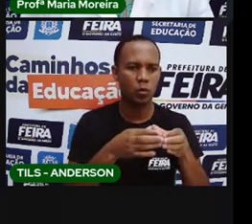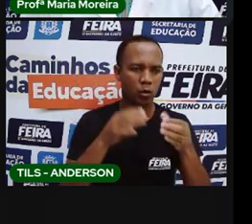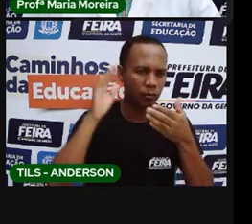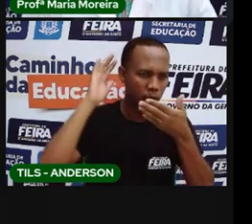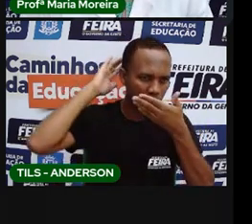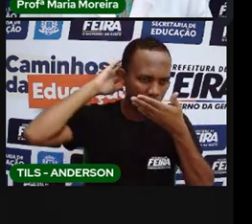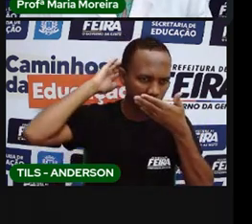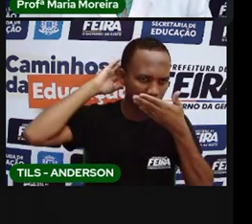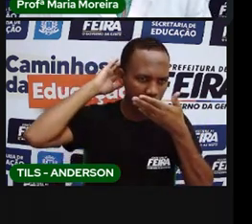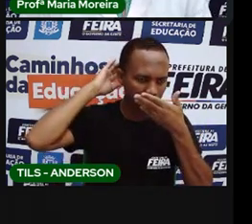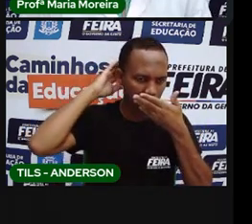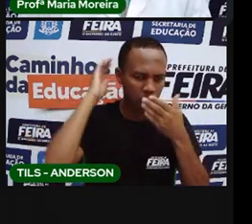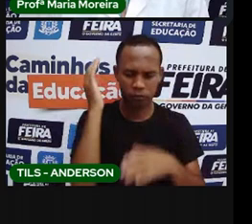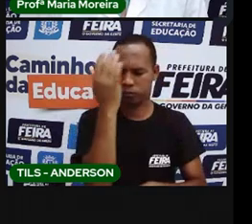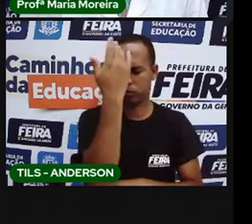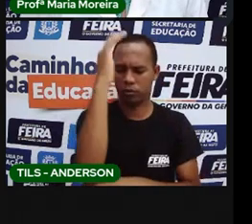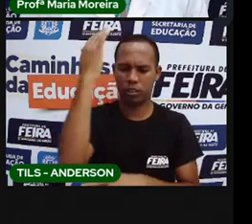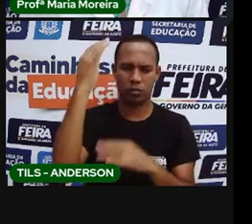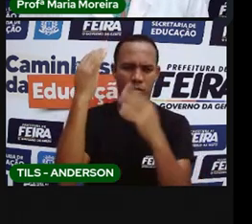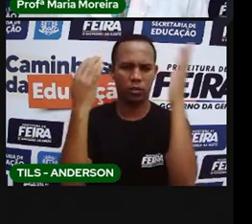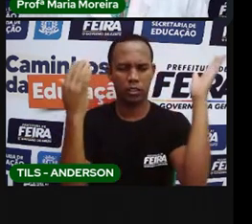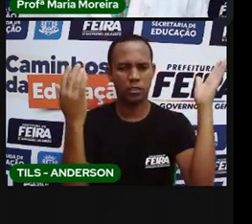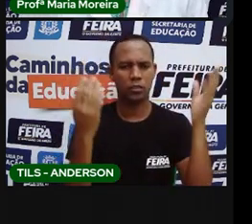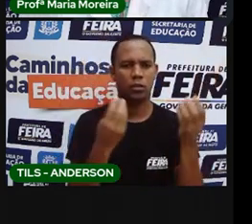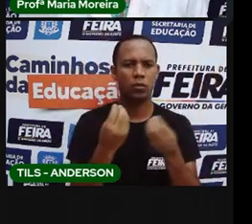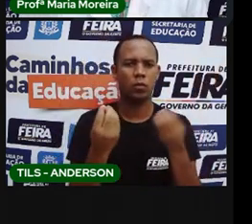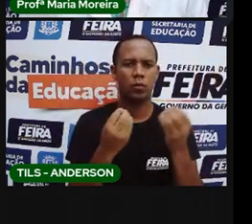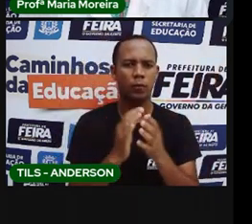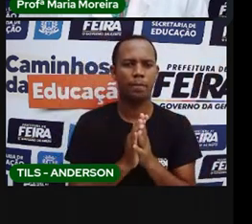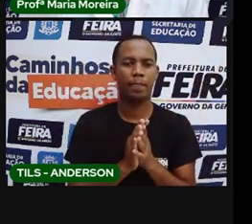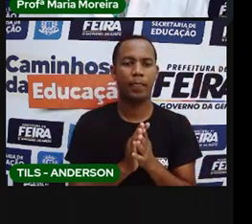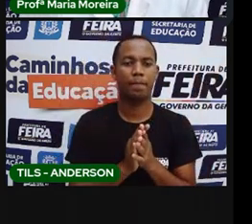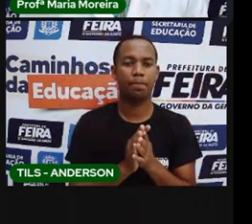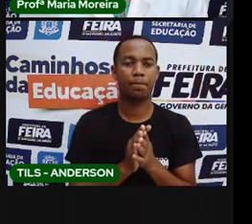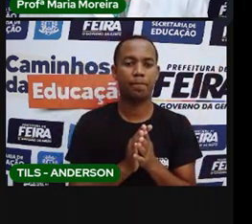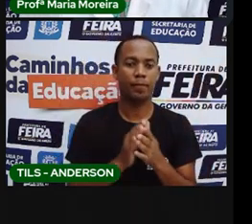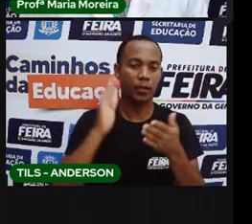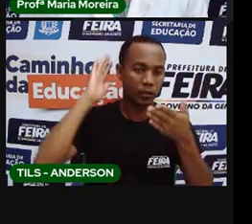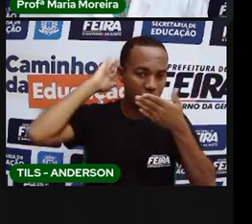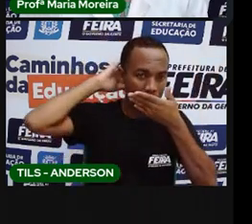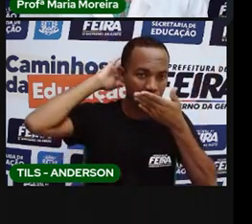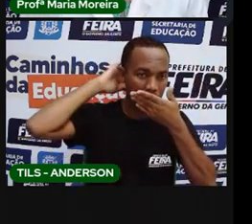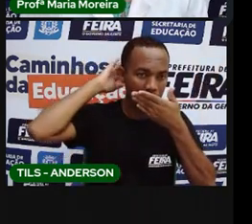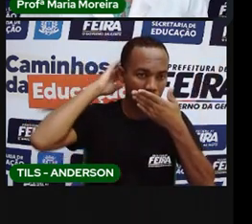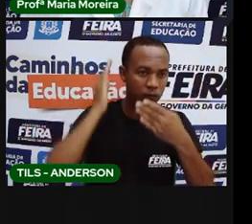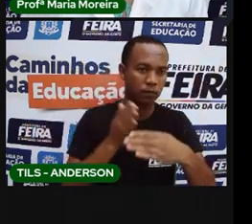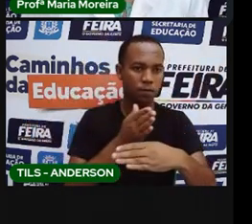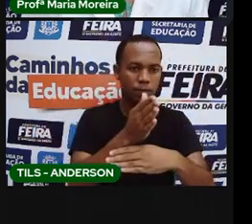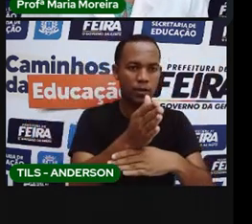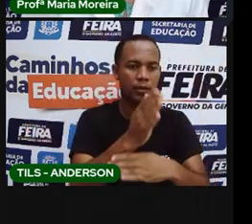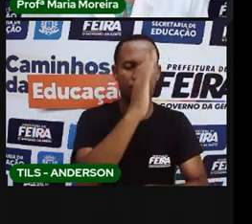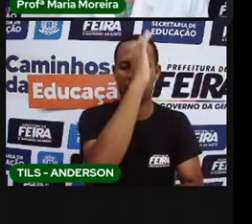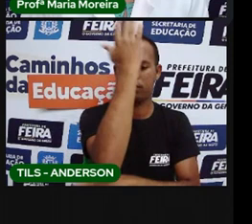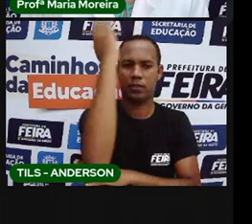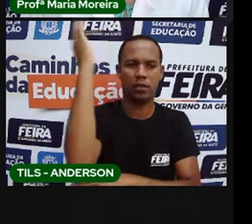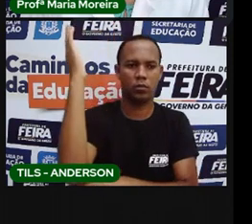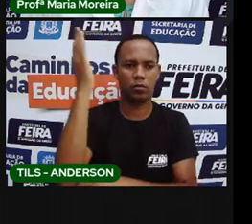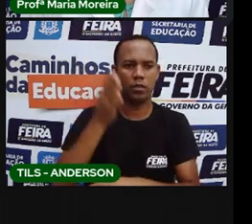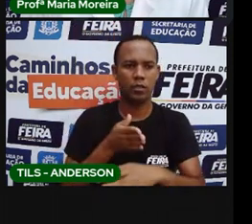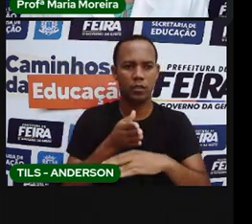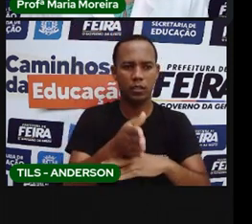Indígenas brasileiros. Bom, os indígenas retiram da mata tudo o que precisam para a sua alimentação,